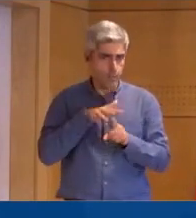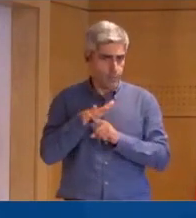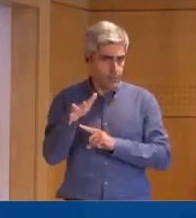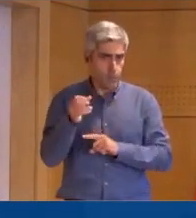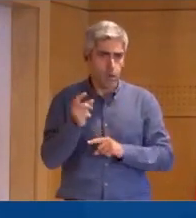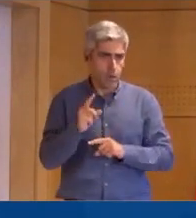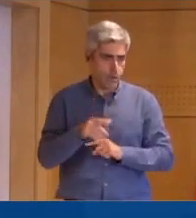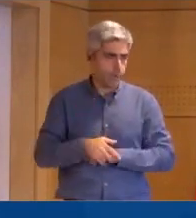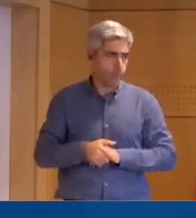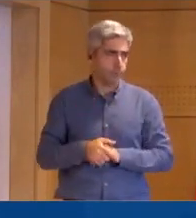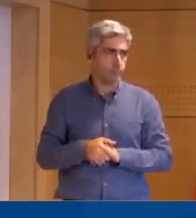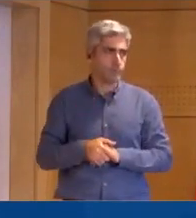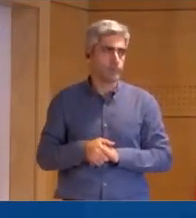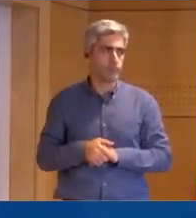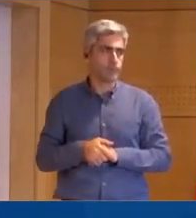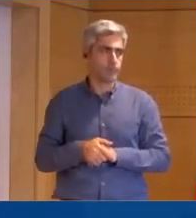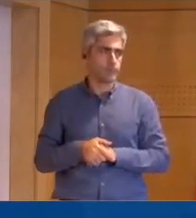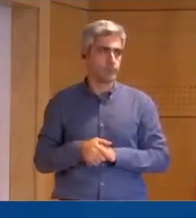Sra. Ministra.